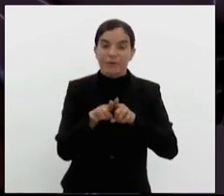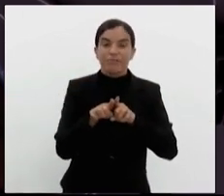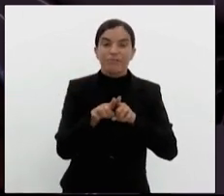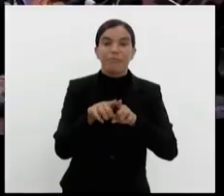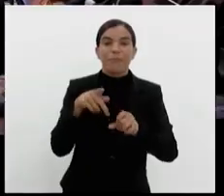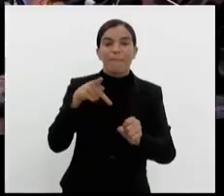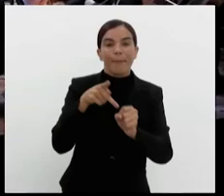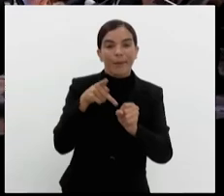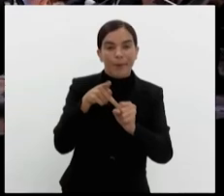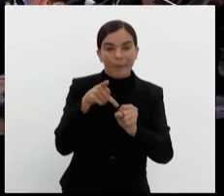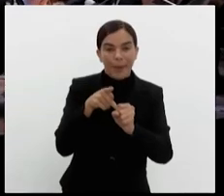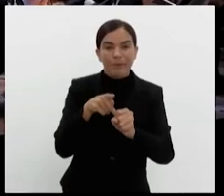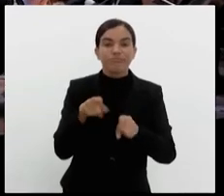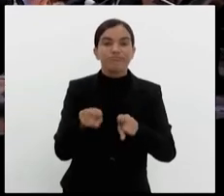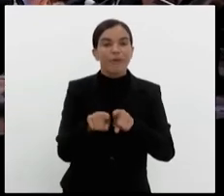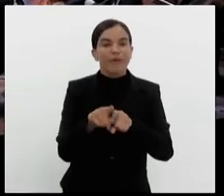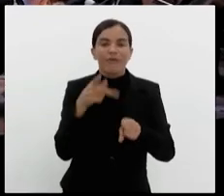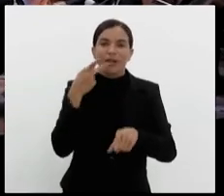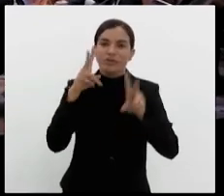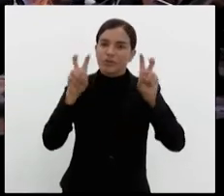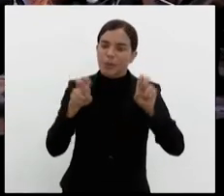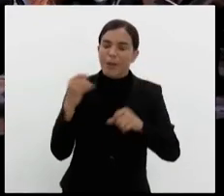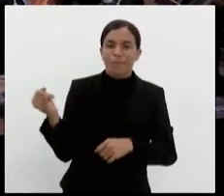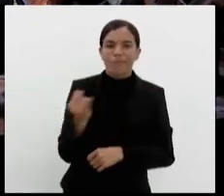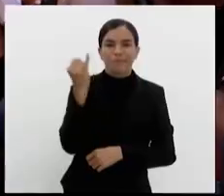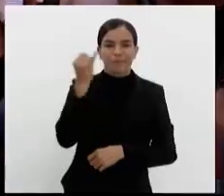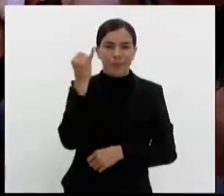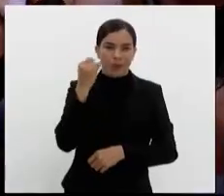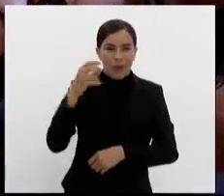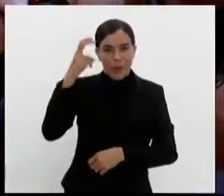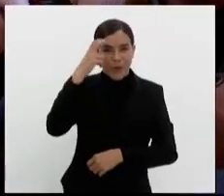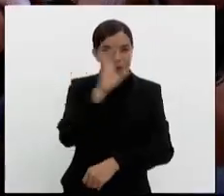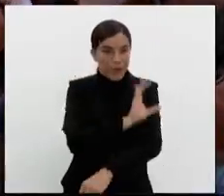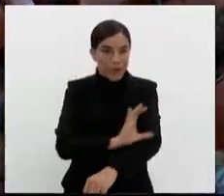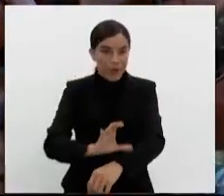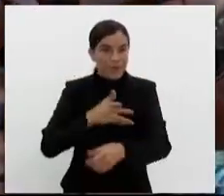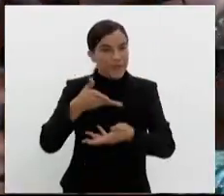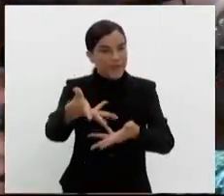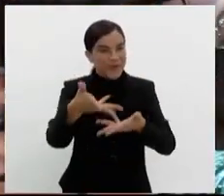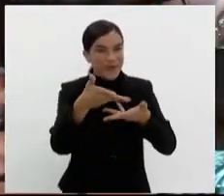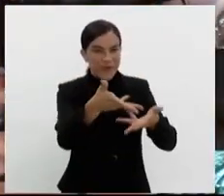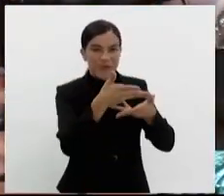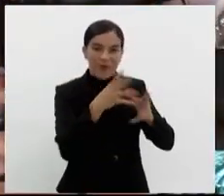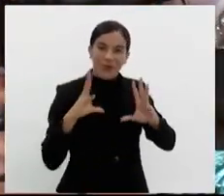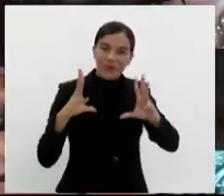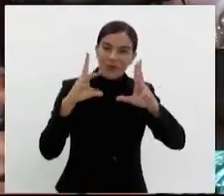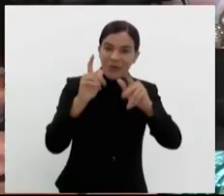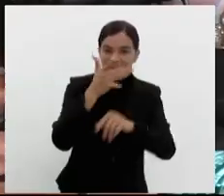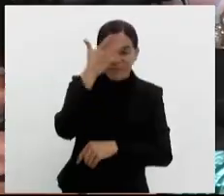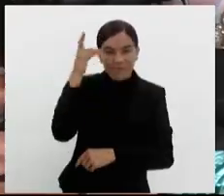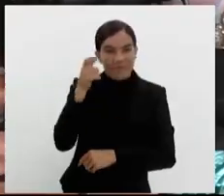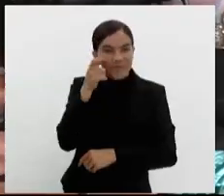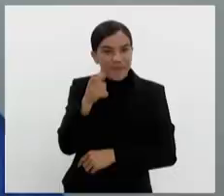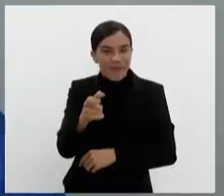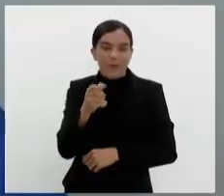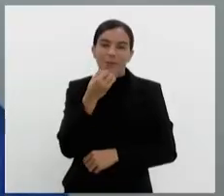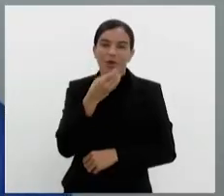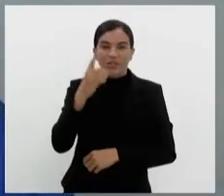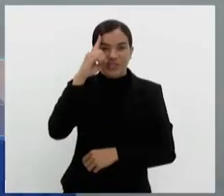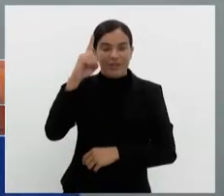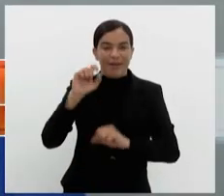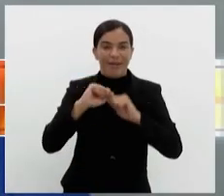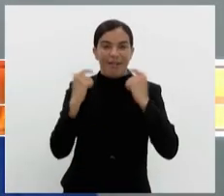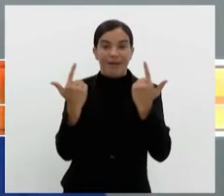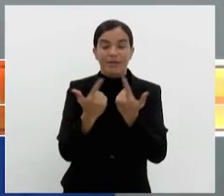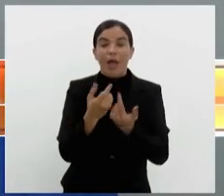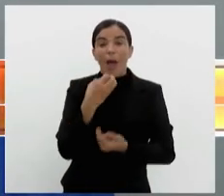Sinfônica, fala sobre a importância cultural da data e faz um convite aos telespectadores do Bom Dia Alerje. A música